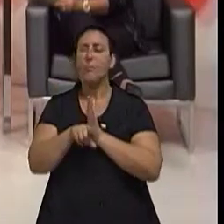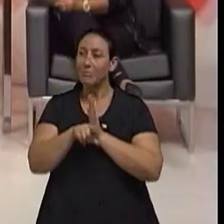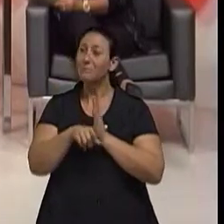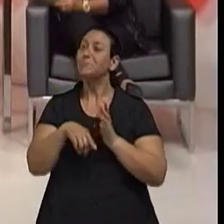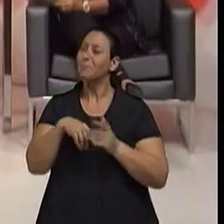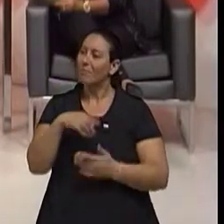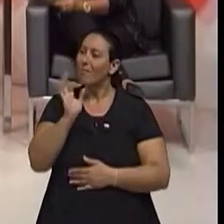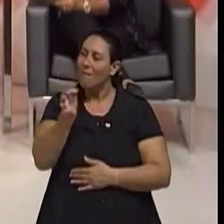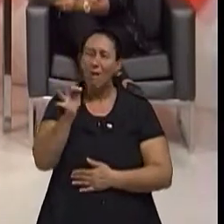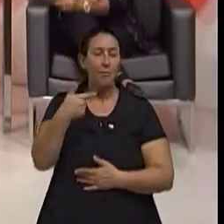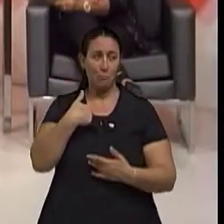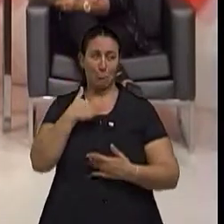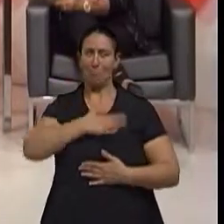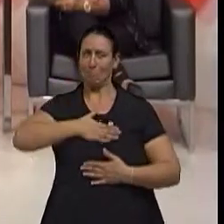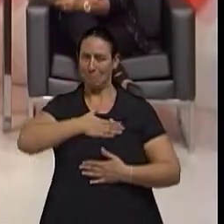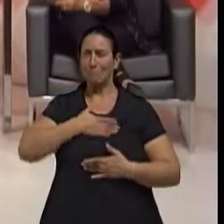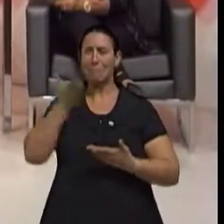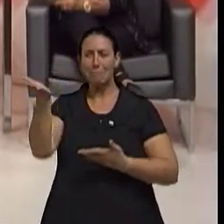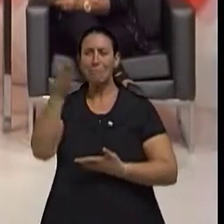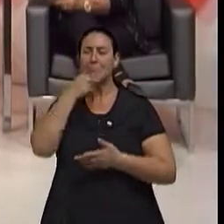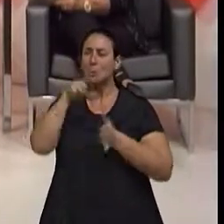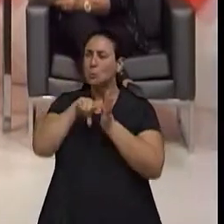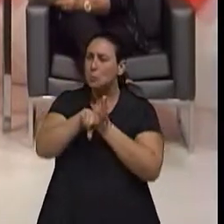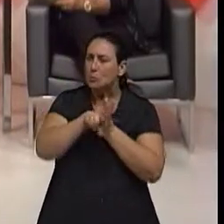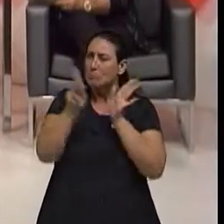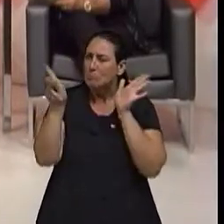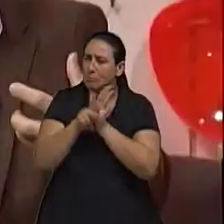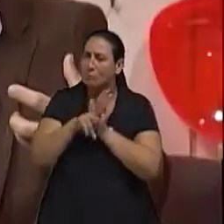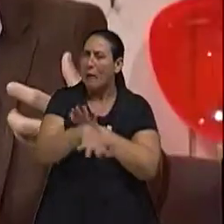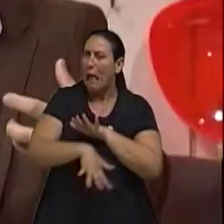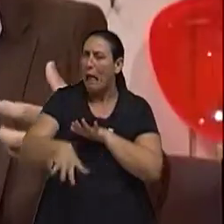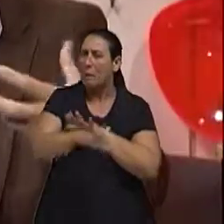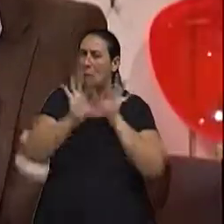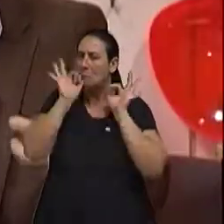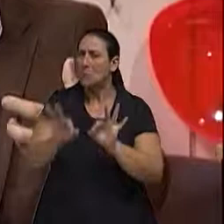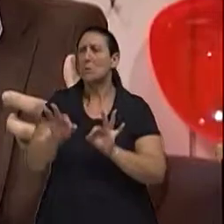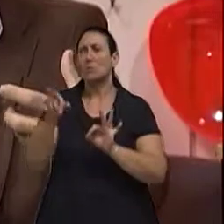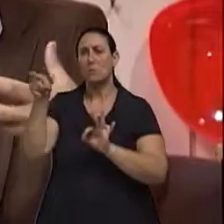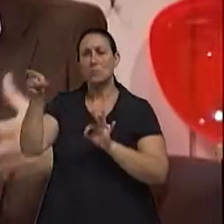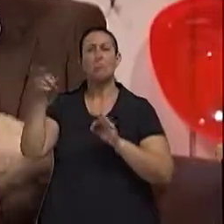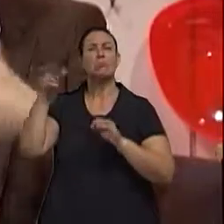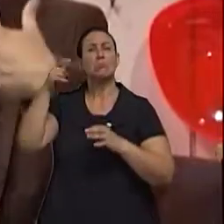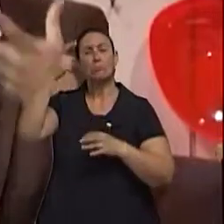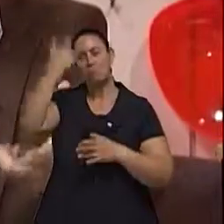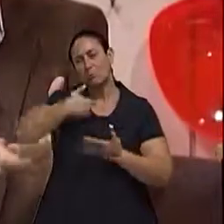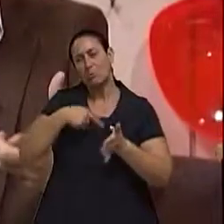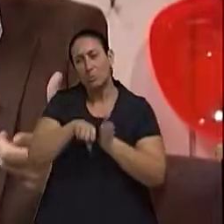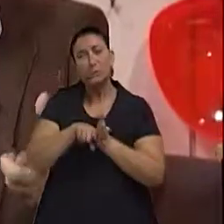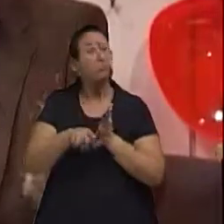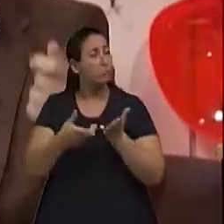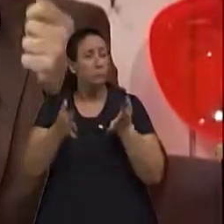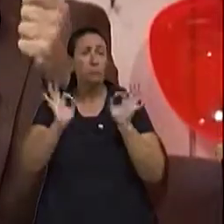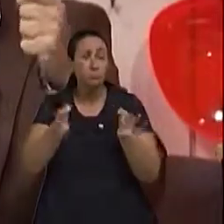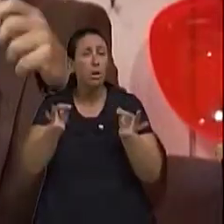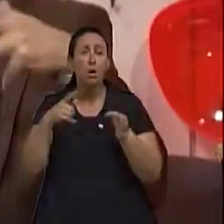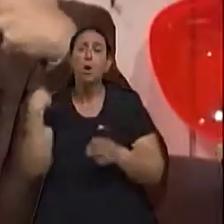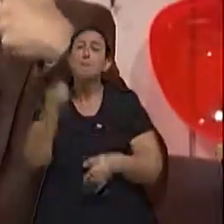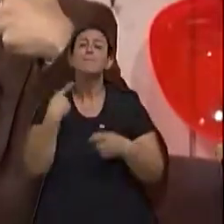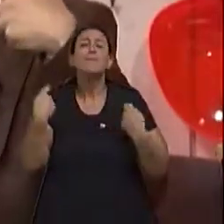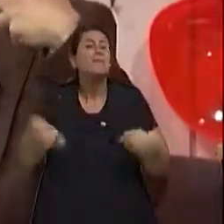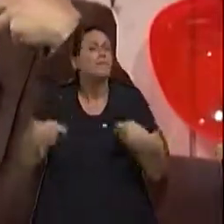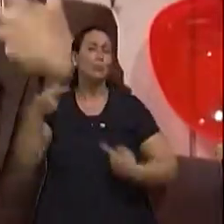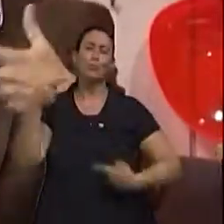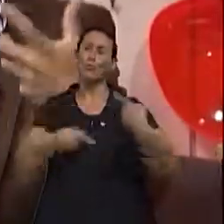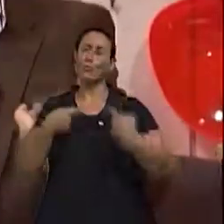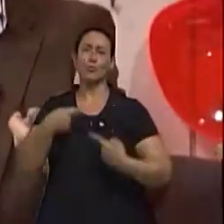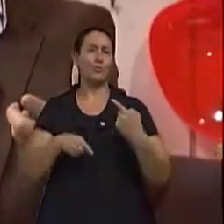um estudioso do assunto para que a gente possa conversar. Exatamente. A gente tem que ter a oportunidade de debater isso abertamente, porque existe